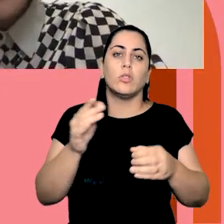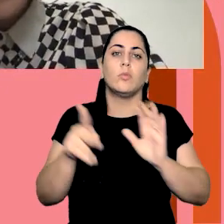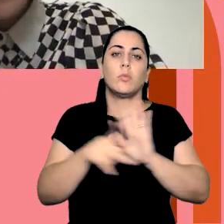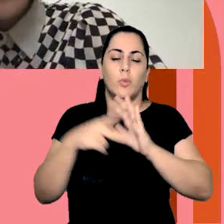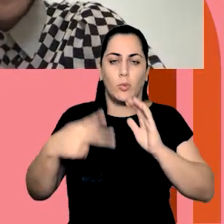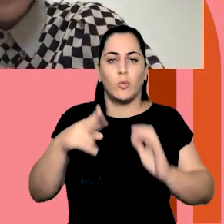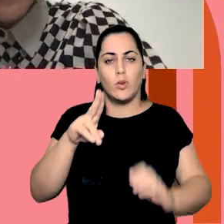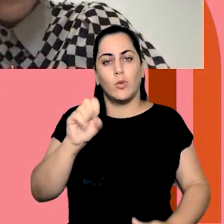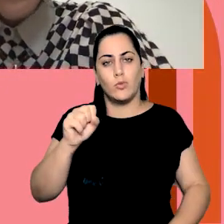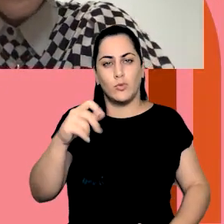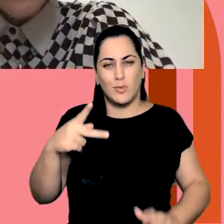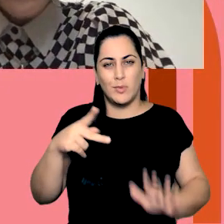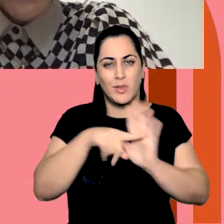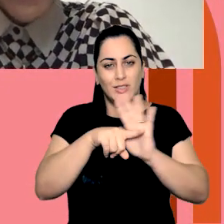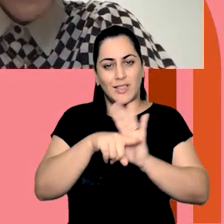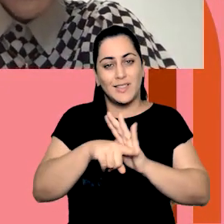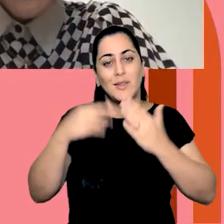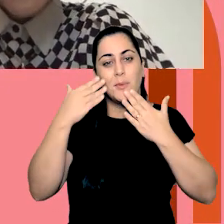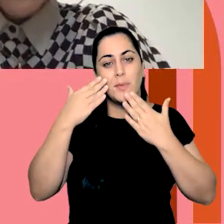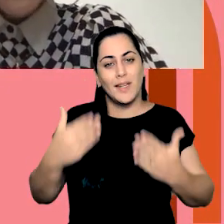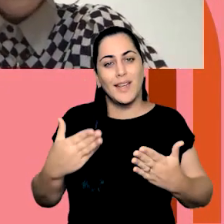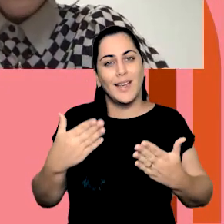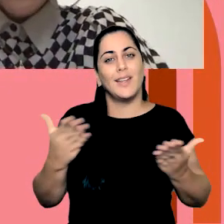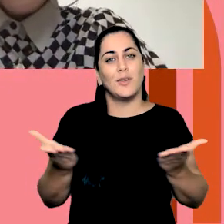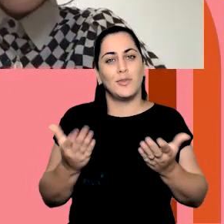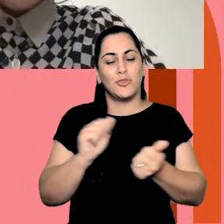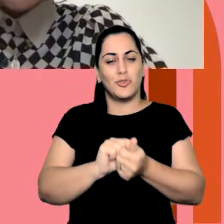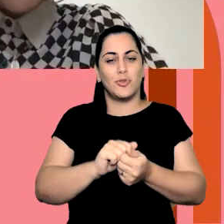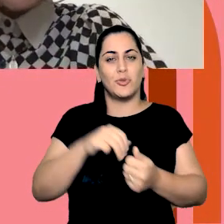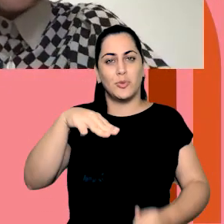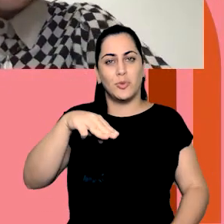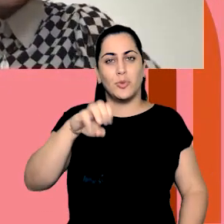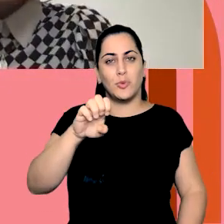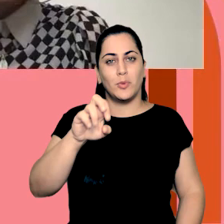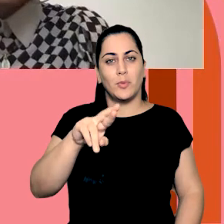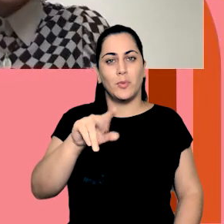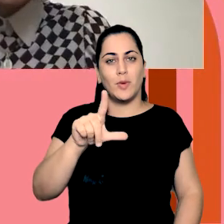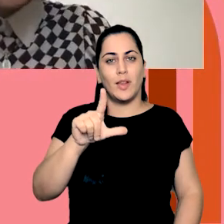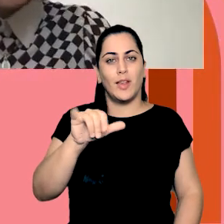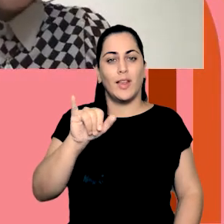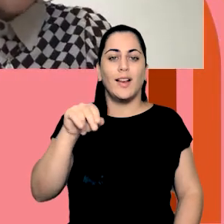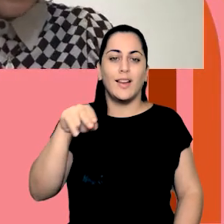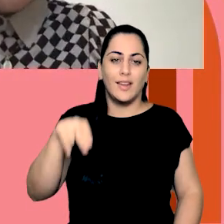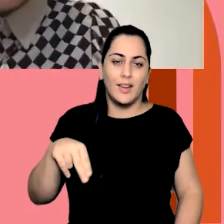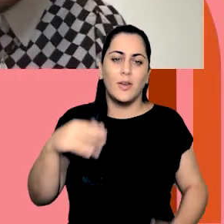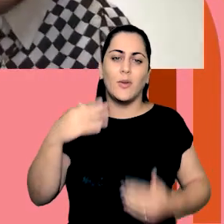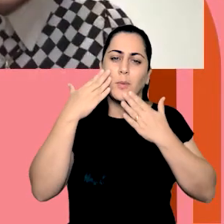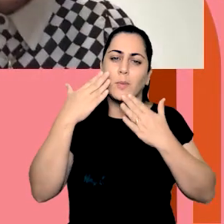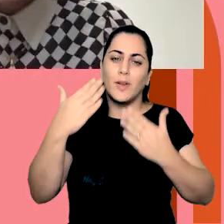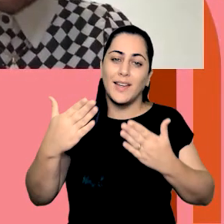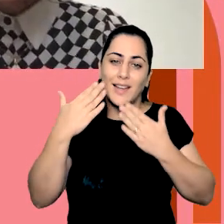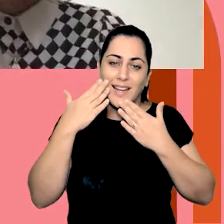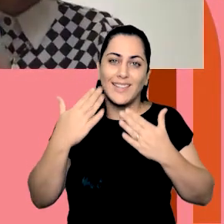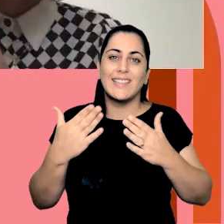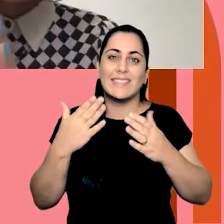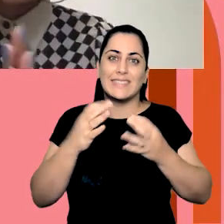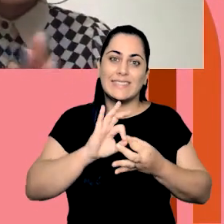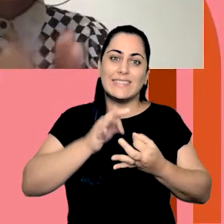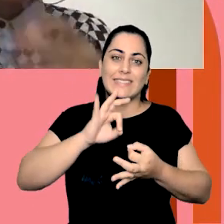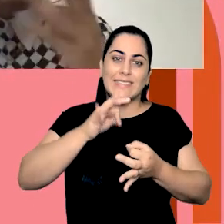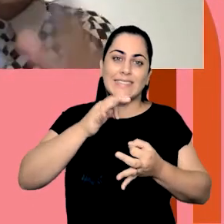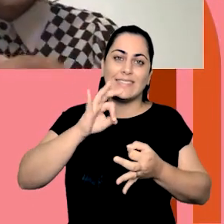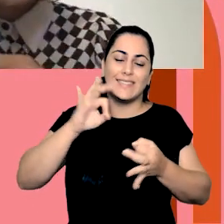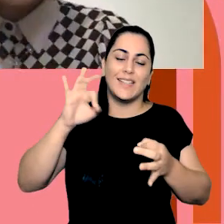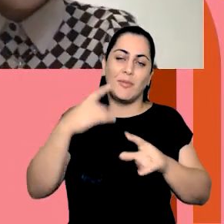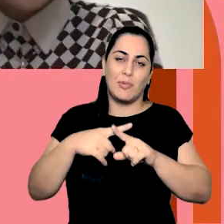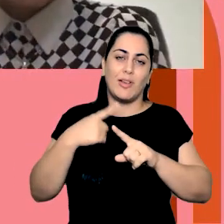USP. Muito obrigada, Merlin, pela presença. Nossa, Renata, eu te agradeço, né, e é um pouquinho grande, porque